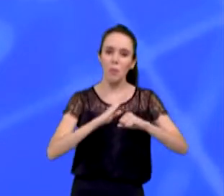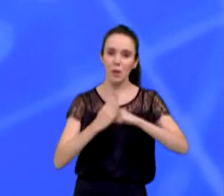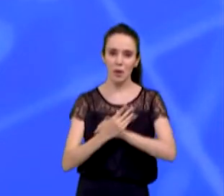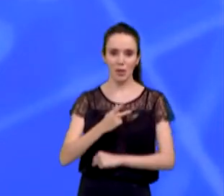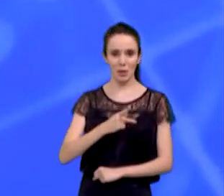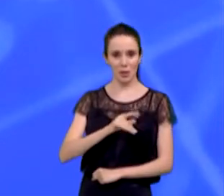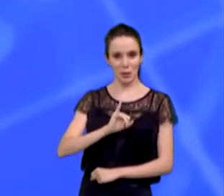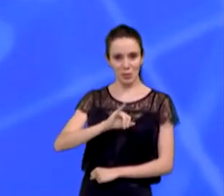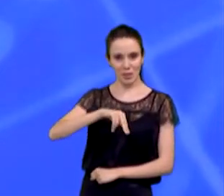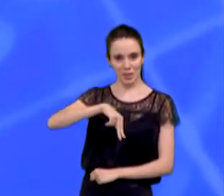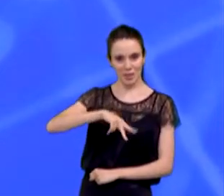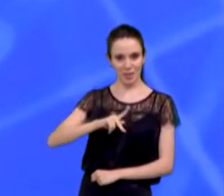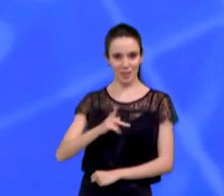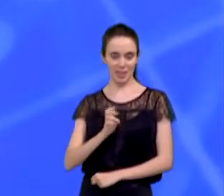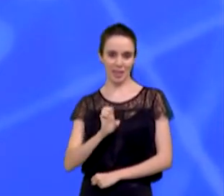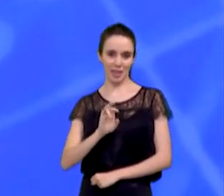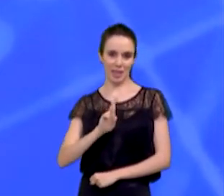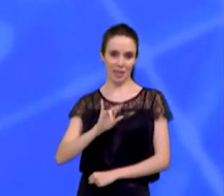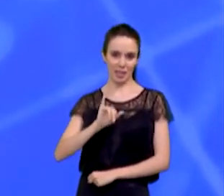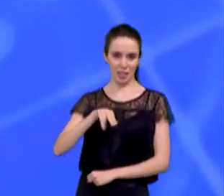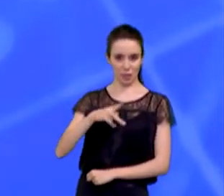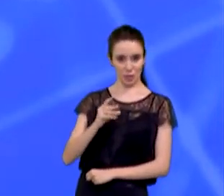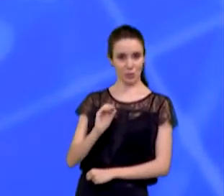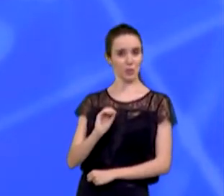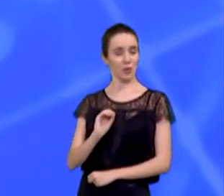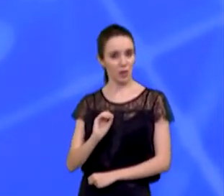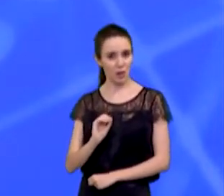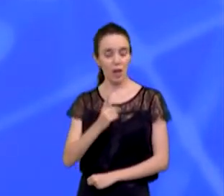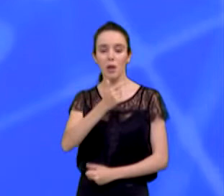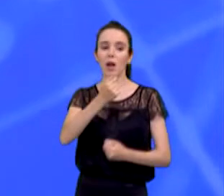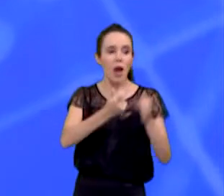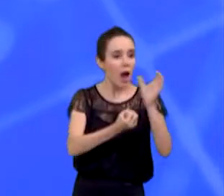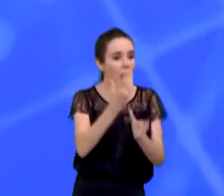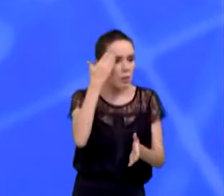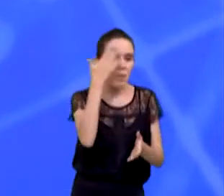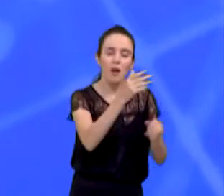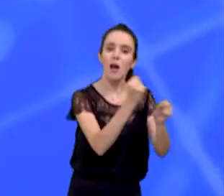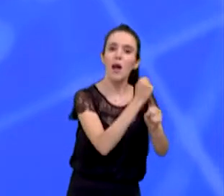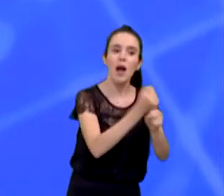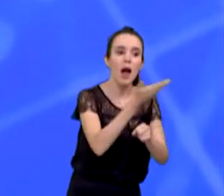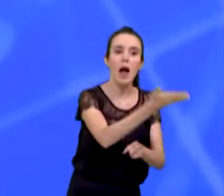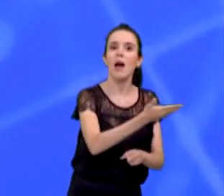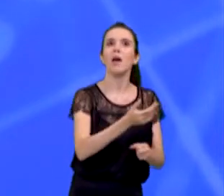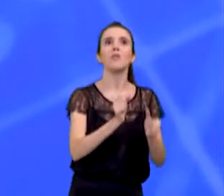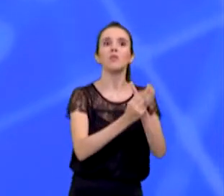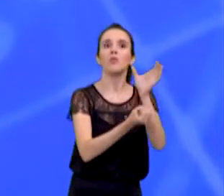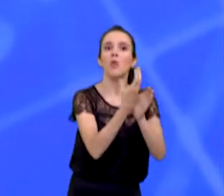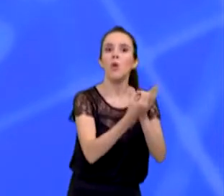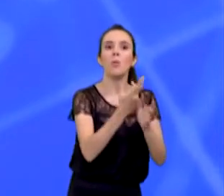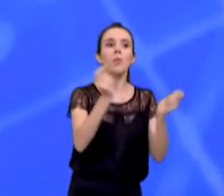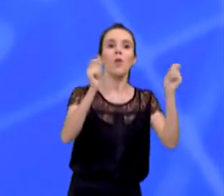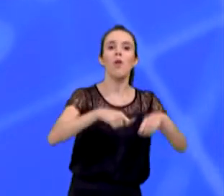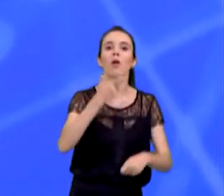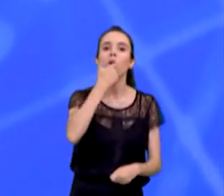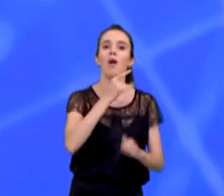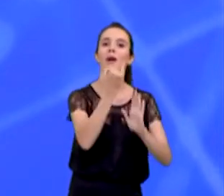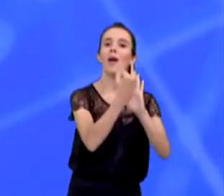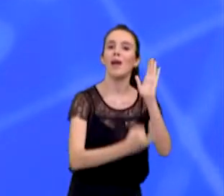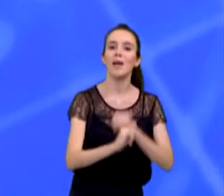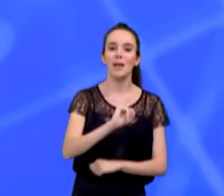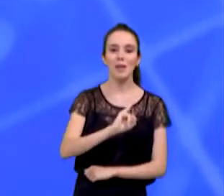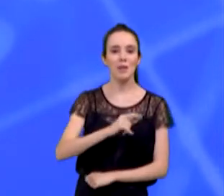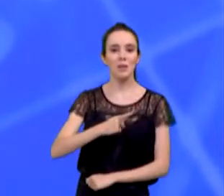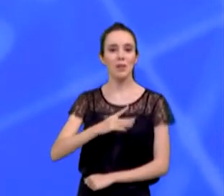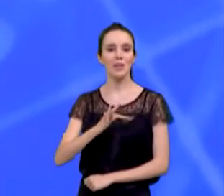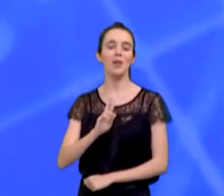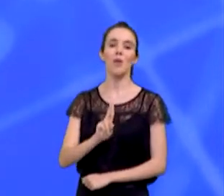as vaquinhas, tem que ser usadas para gerar emprego, para gerar IPTU, para gerar renda para a cidade, para reverter para as